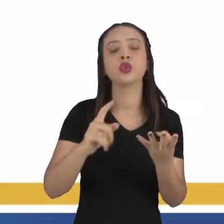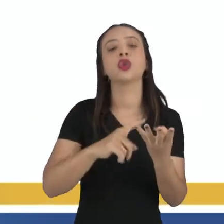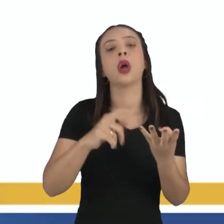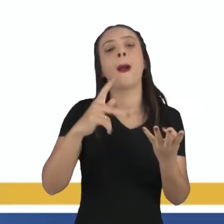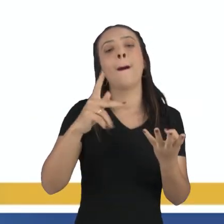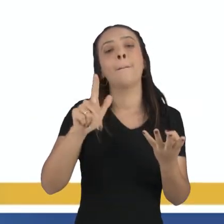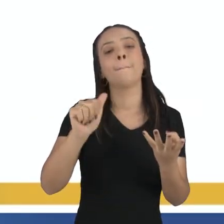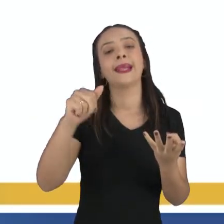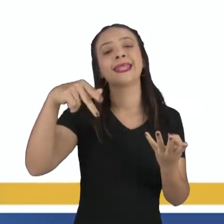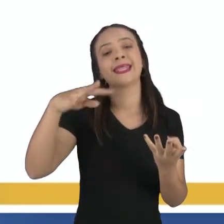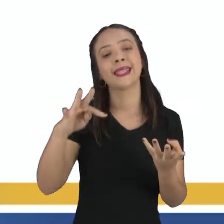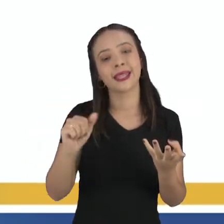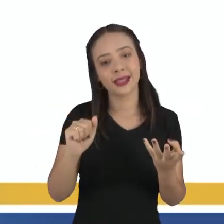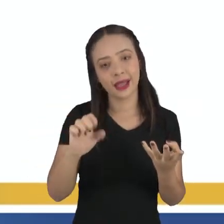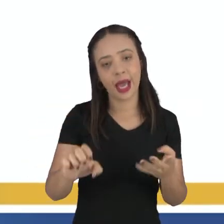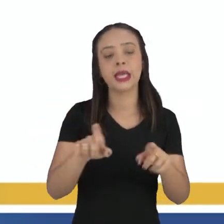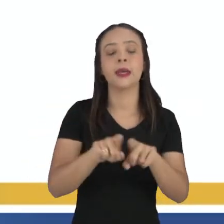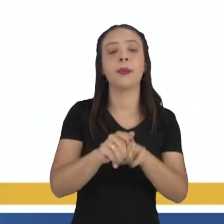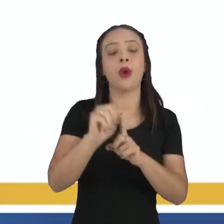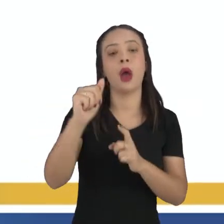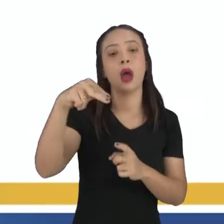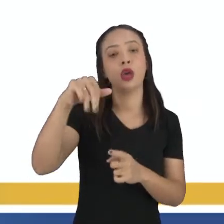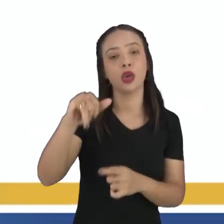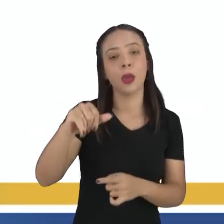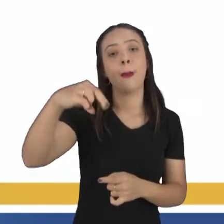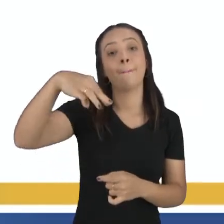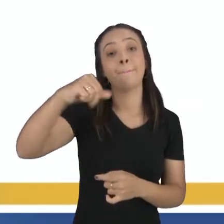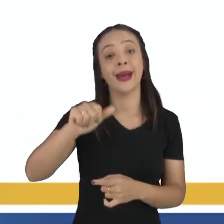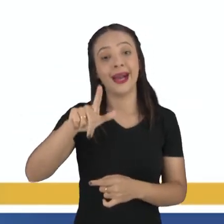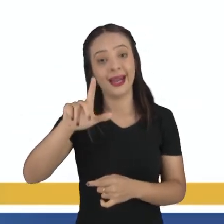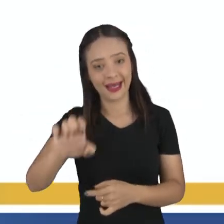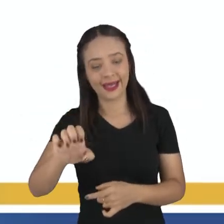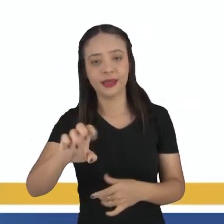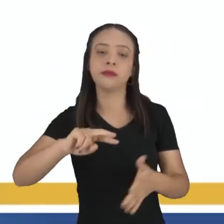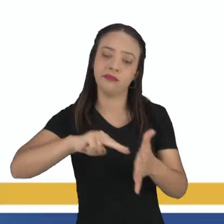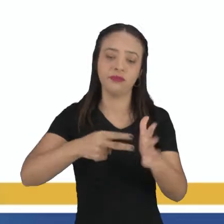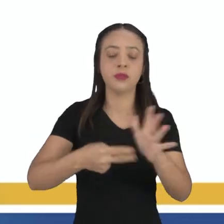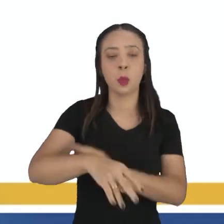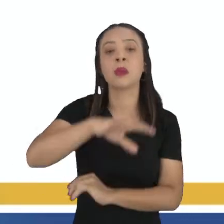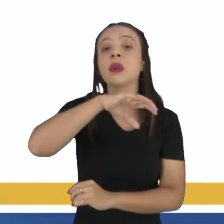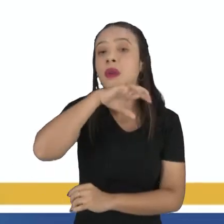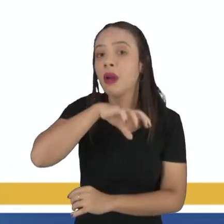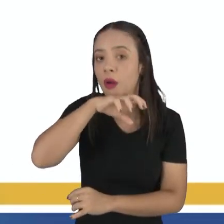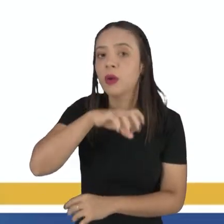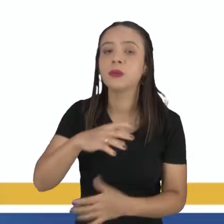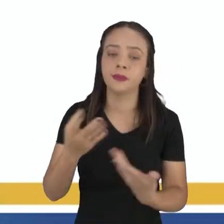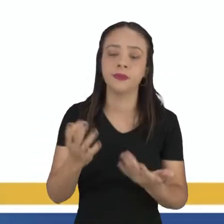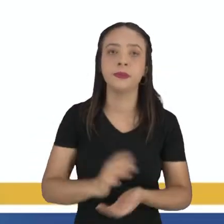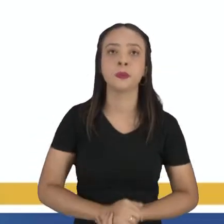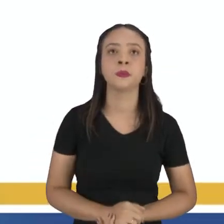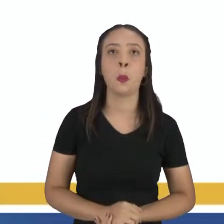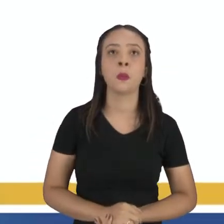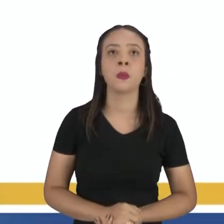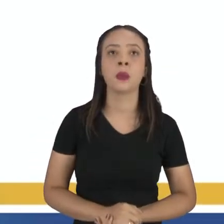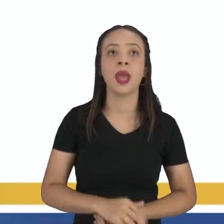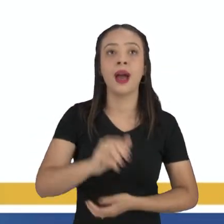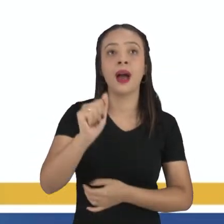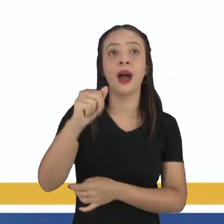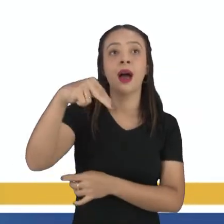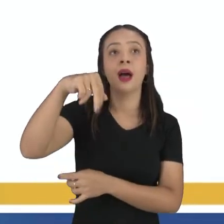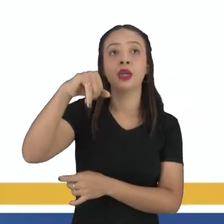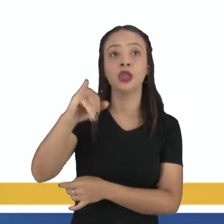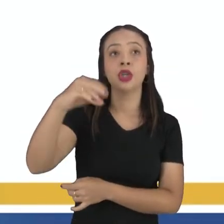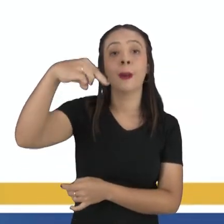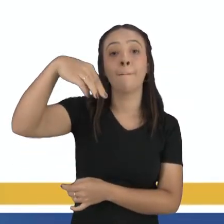reino plantae e reino animalia, que é o reino que nós vamos estudar hoje, o reino dos animais. Você pode falar reino animalia, que é o nome em latim.